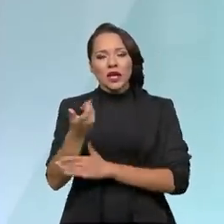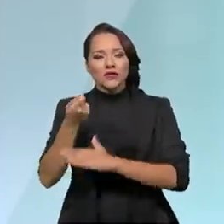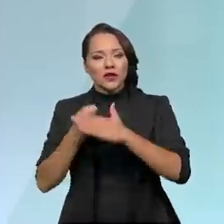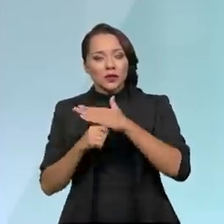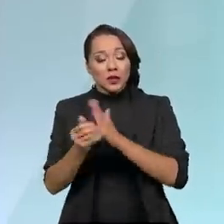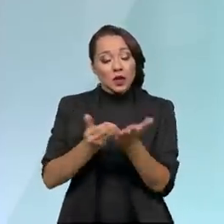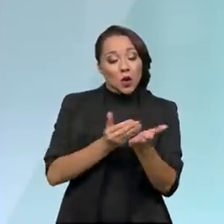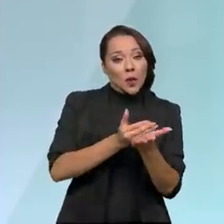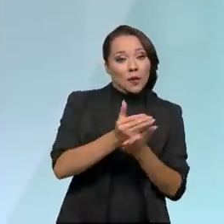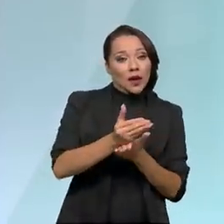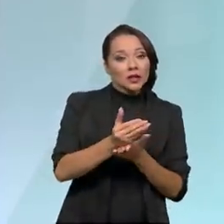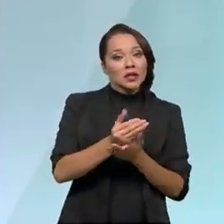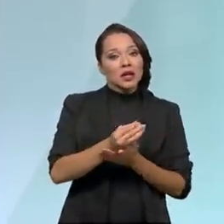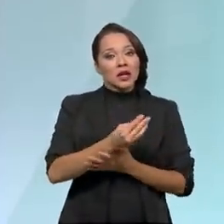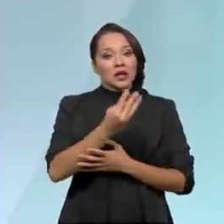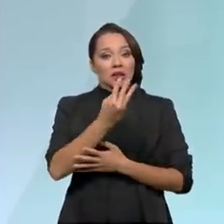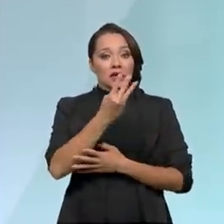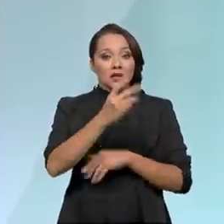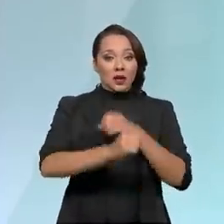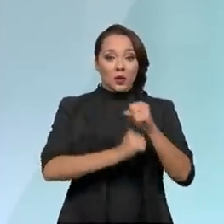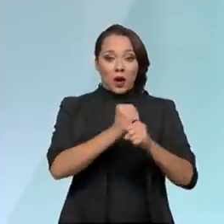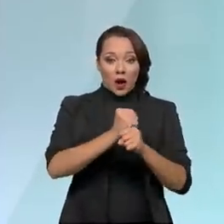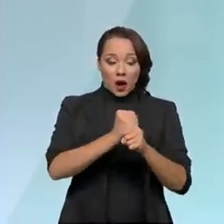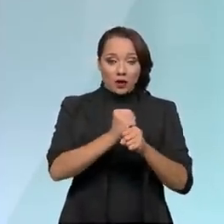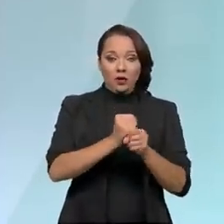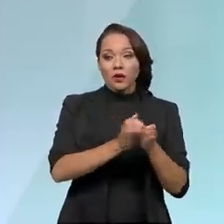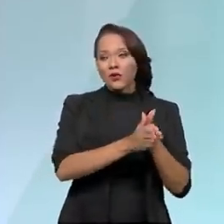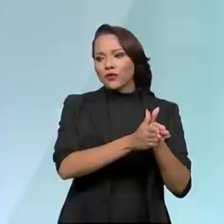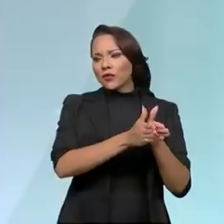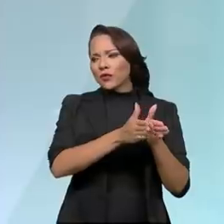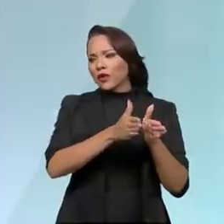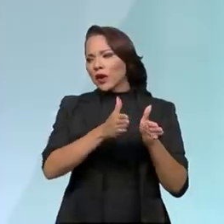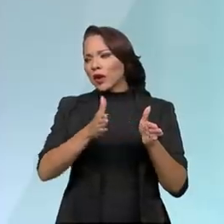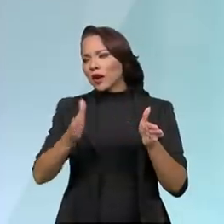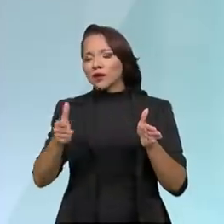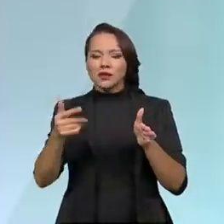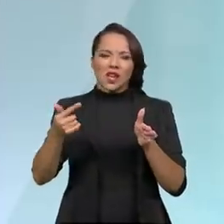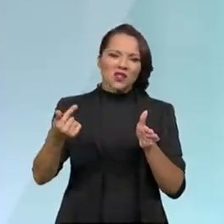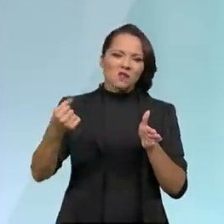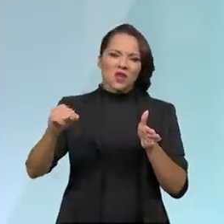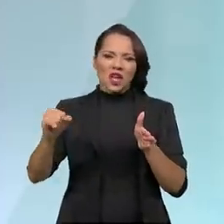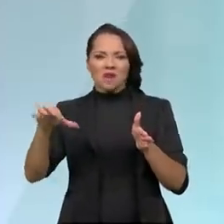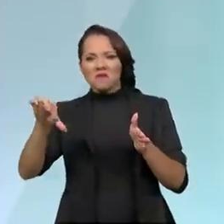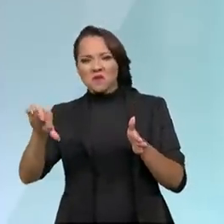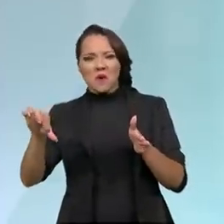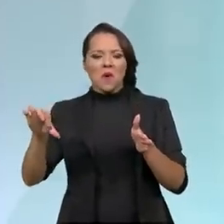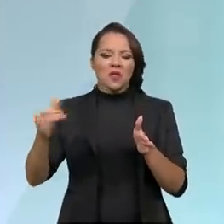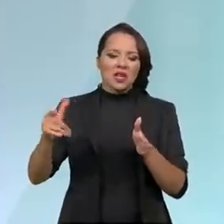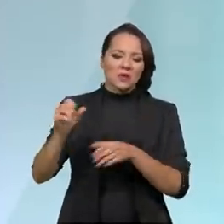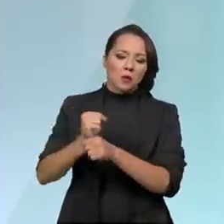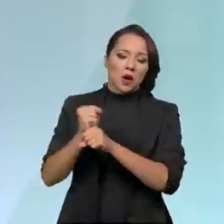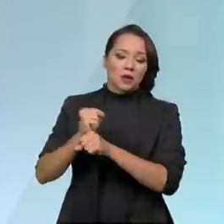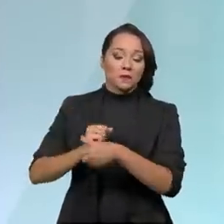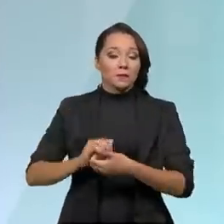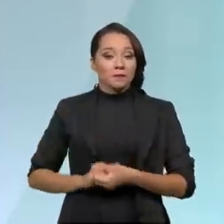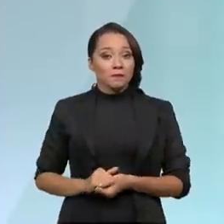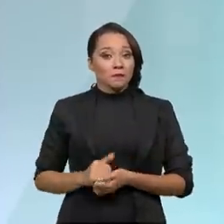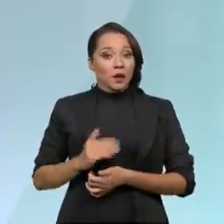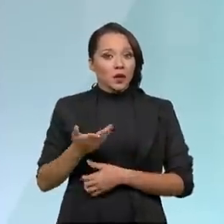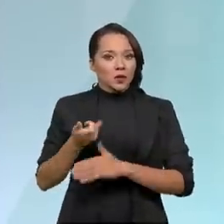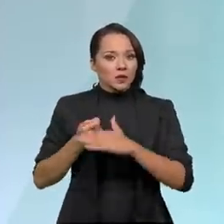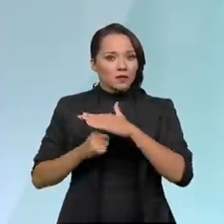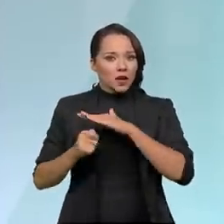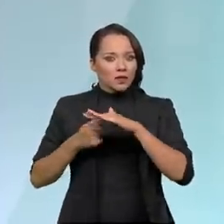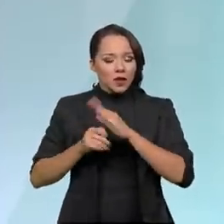que começa, às vezes, no segundo, no terceiro ano da concessão e vai ali até o sétimo, oitavo, nono, décimo ano. Então, os investimentos são